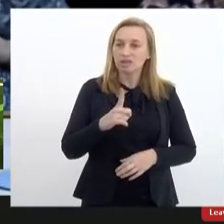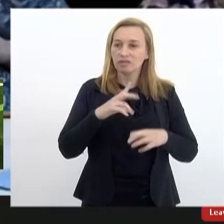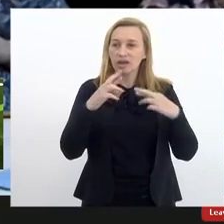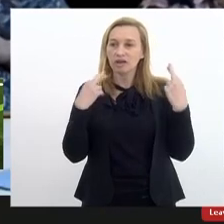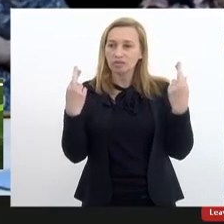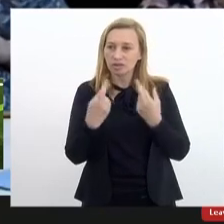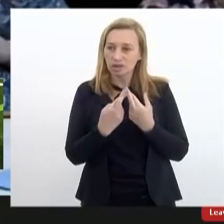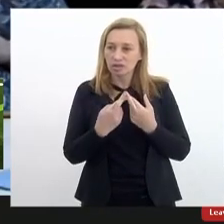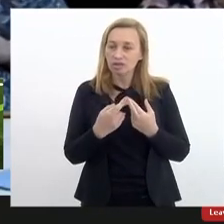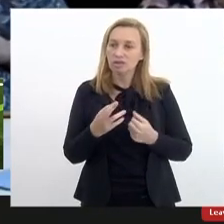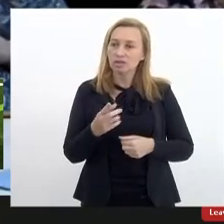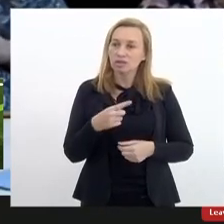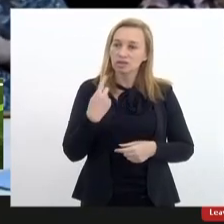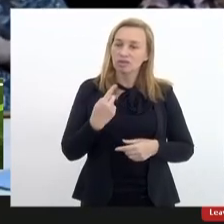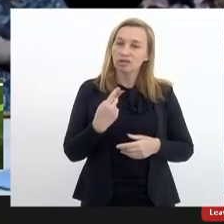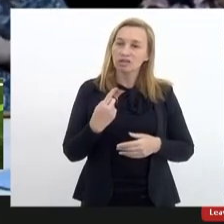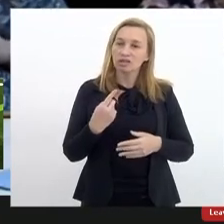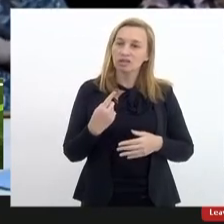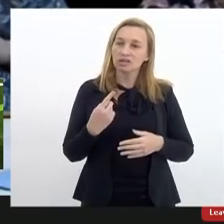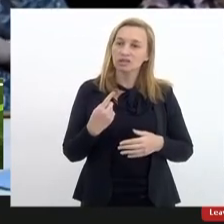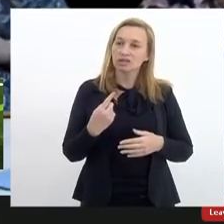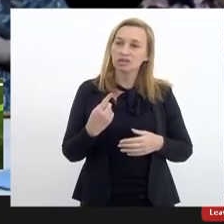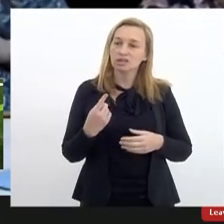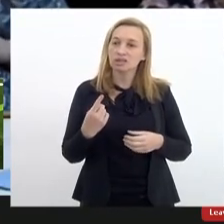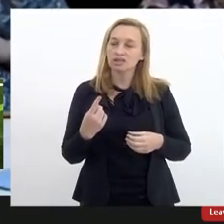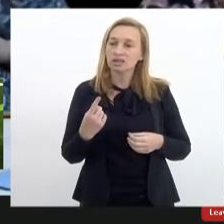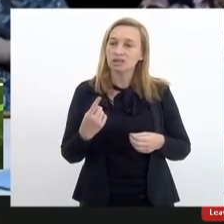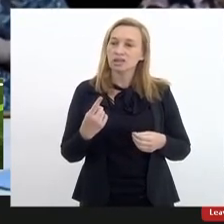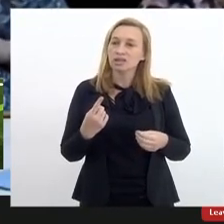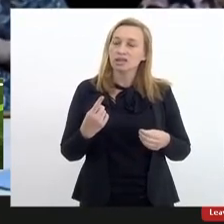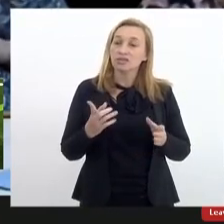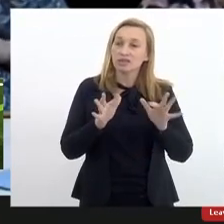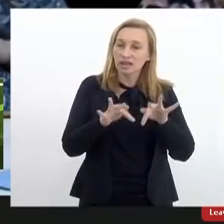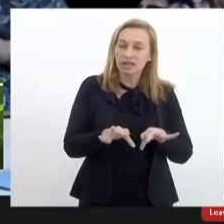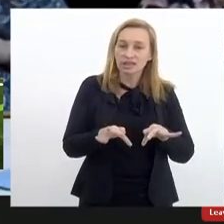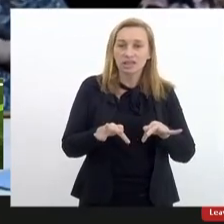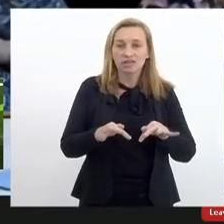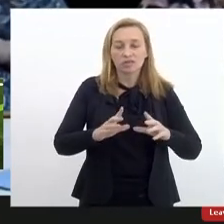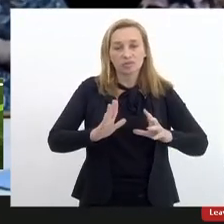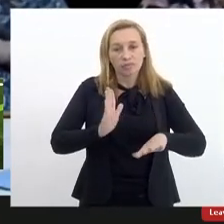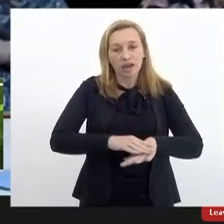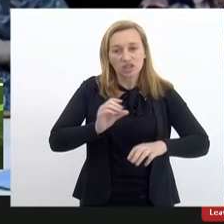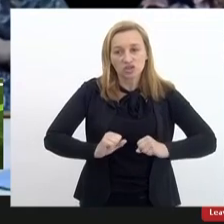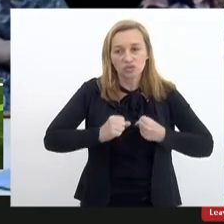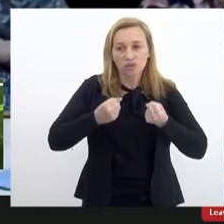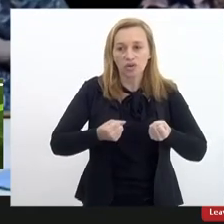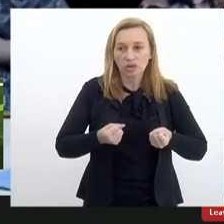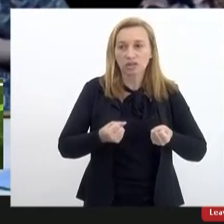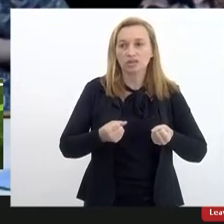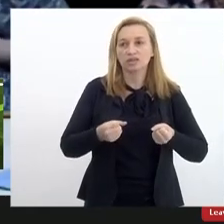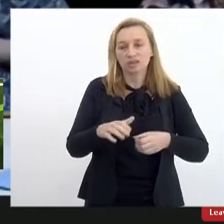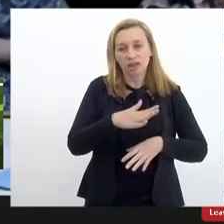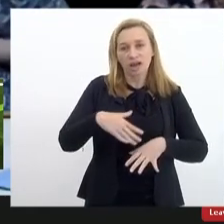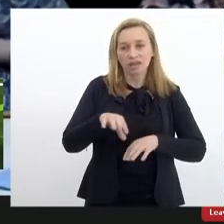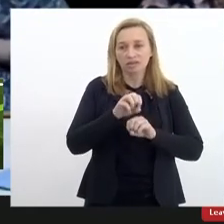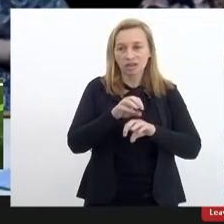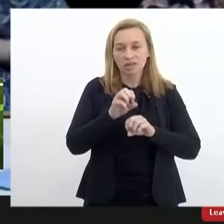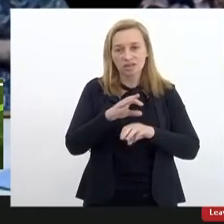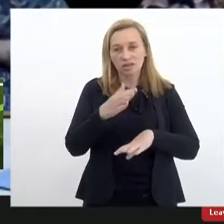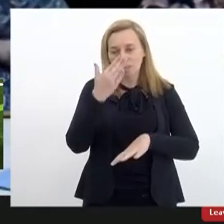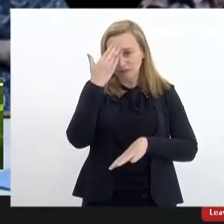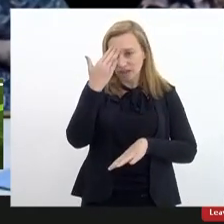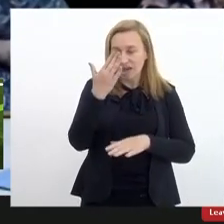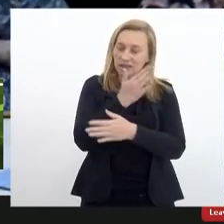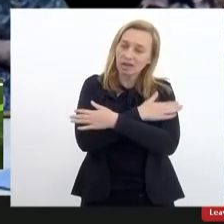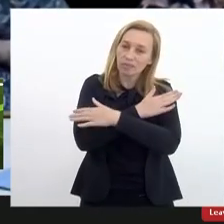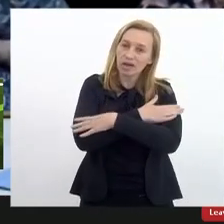eu acho que a gente sai cada vez todos nós fortalecidos enquanto educação tá conte conosco um